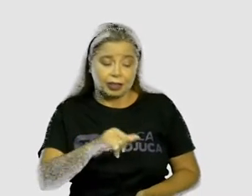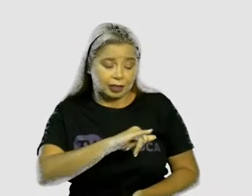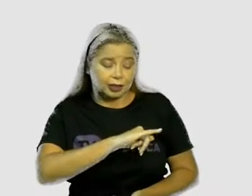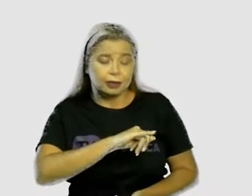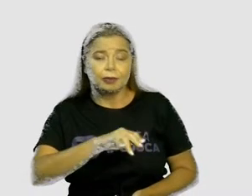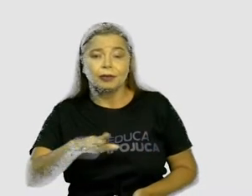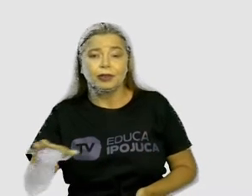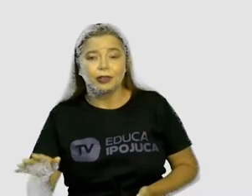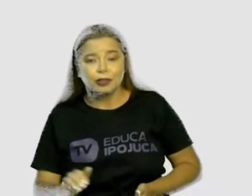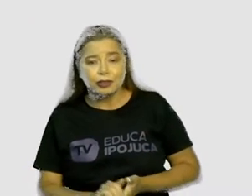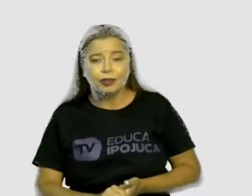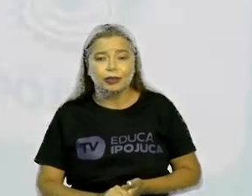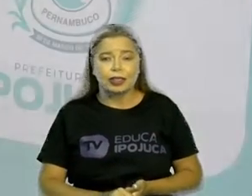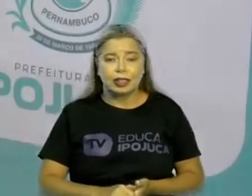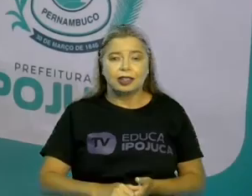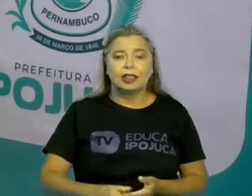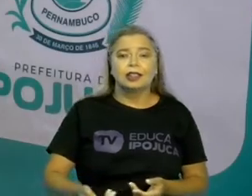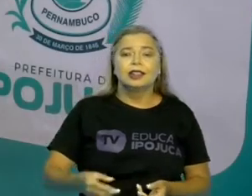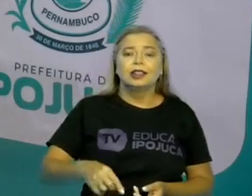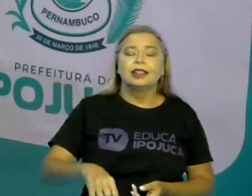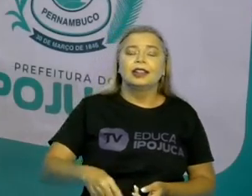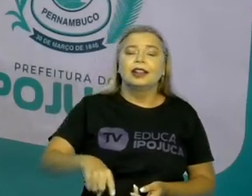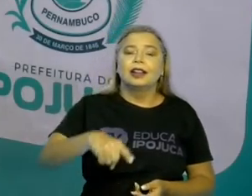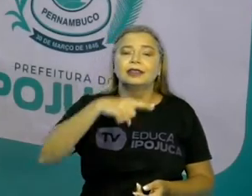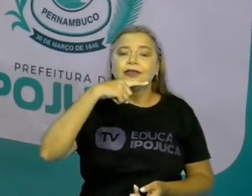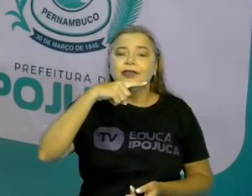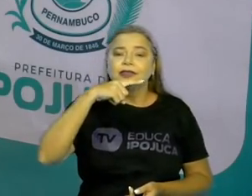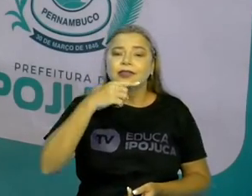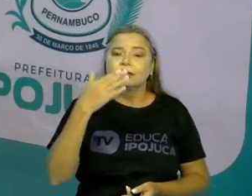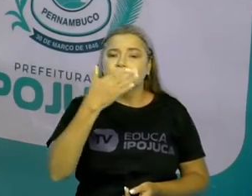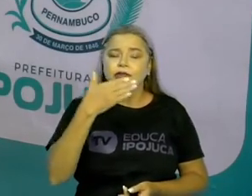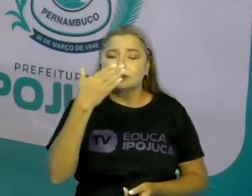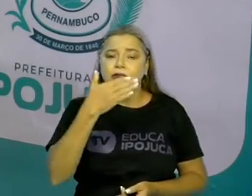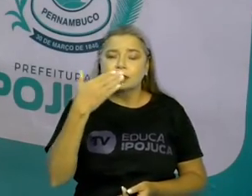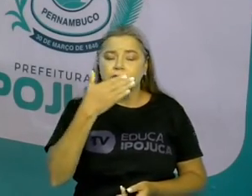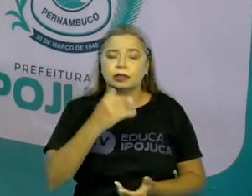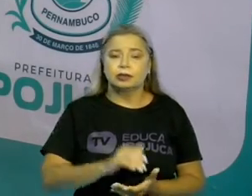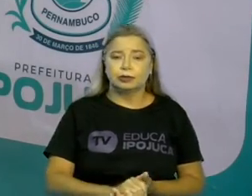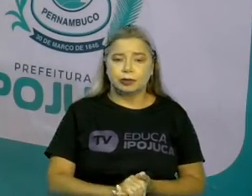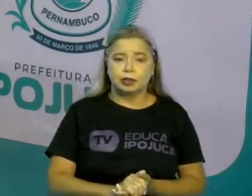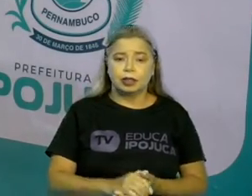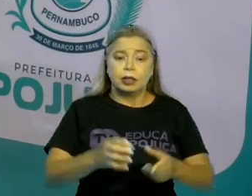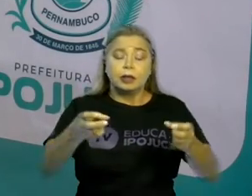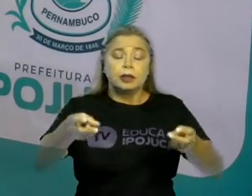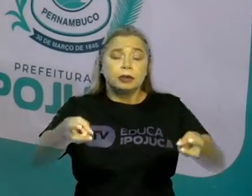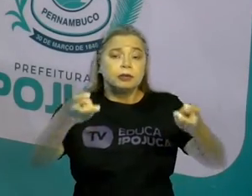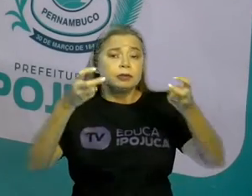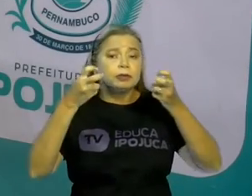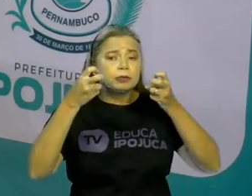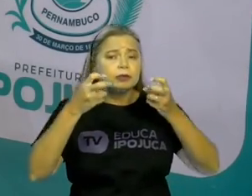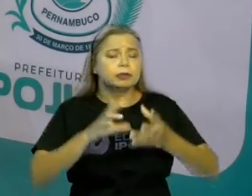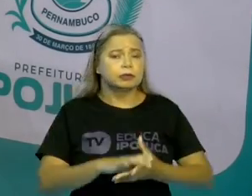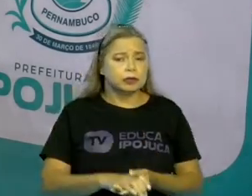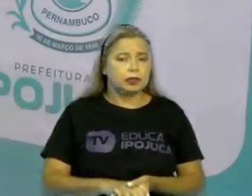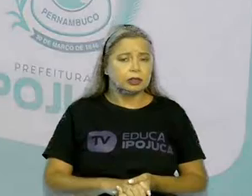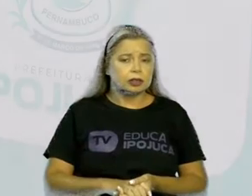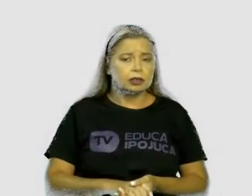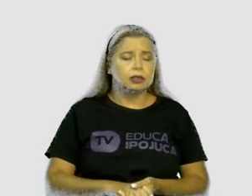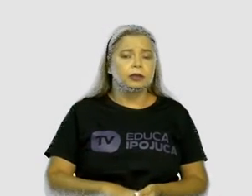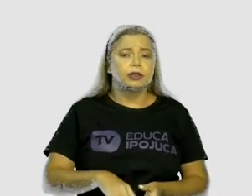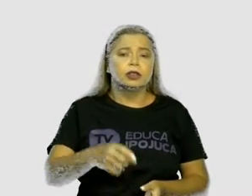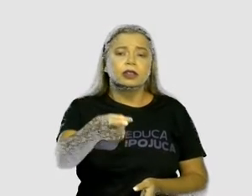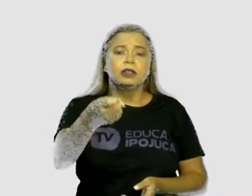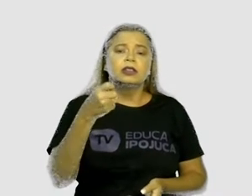Representando aí o canavial. Mas essa xilogravura, olhem com bastante atenção. Vimos aí três personagens.